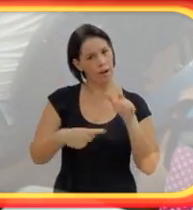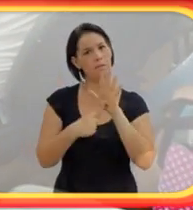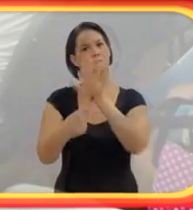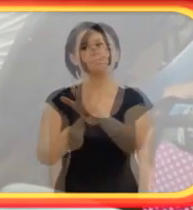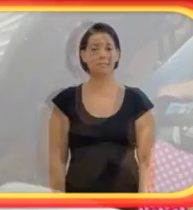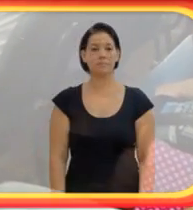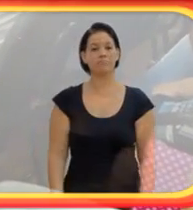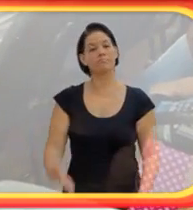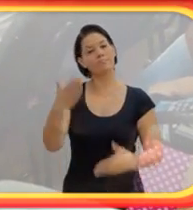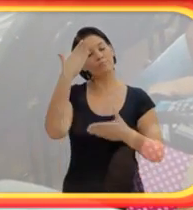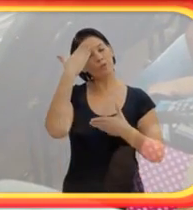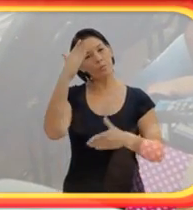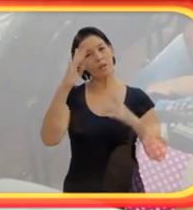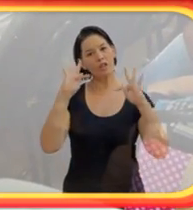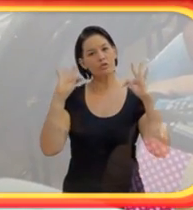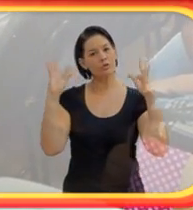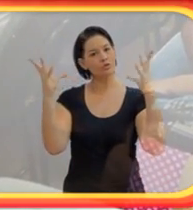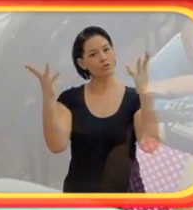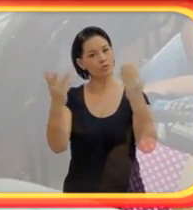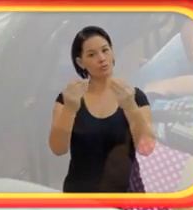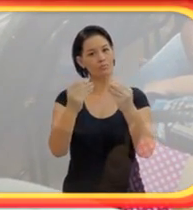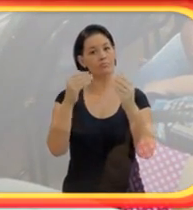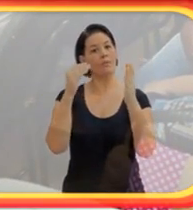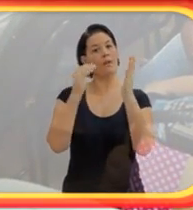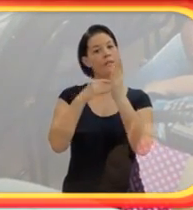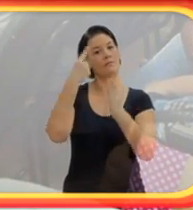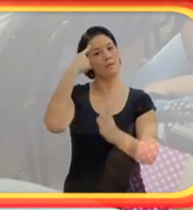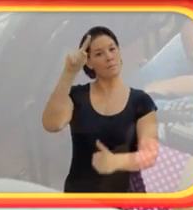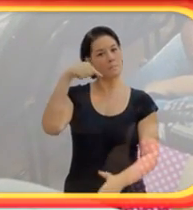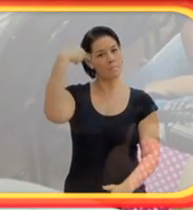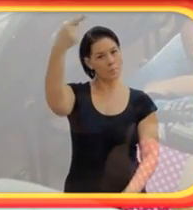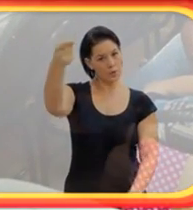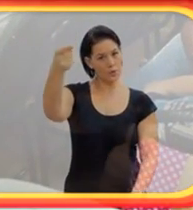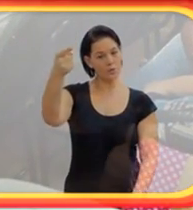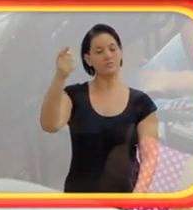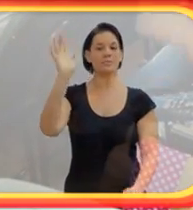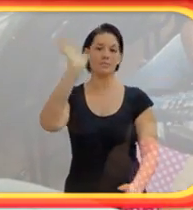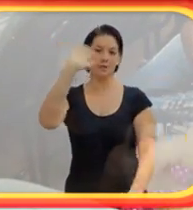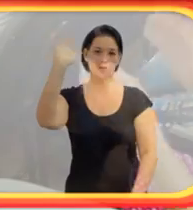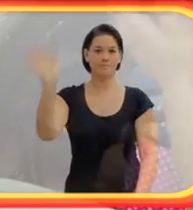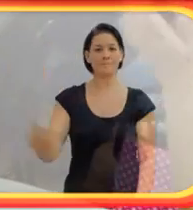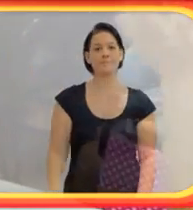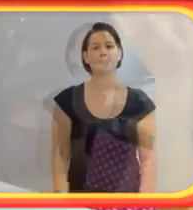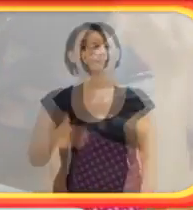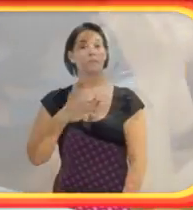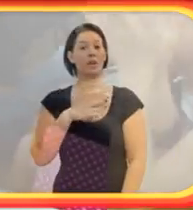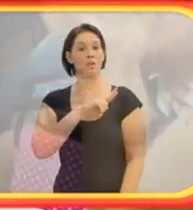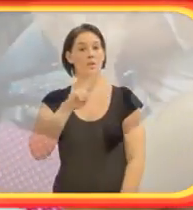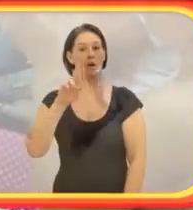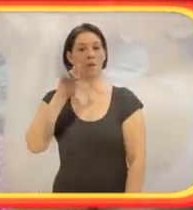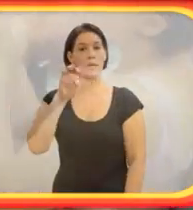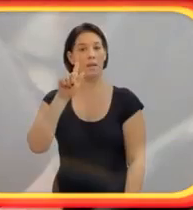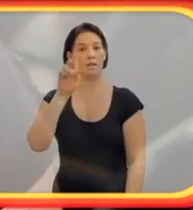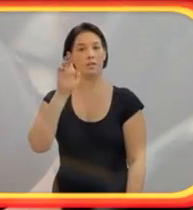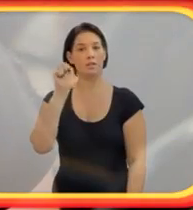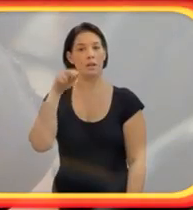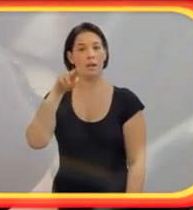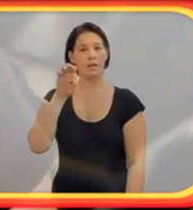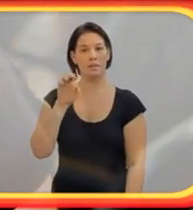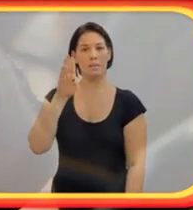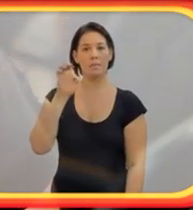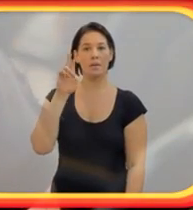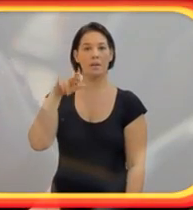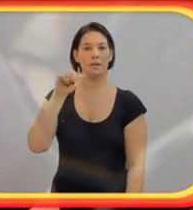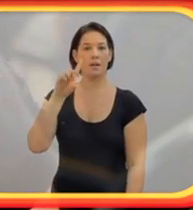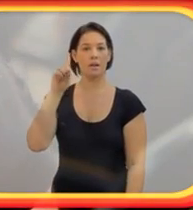dificuldade. Obrigado a todos vocês e até uma próxima, gente. Eduardo em uma sala de aula. Meu nome é